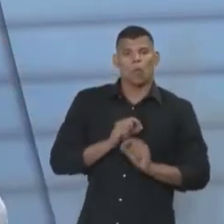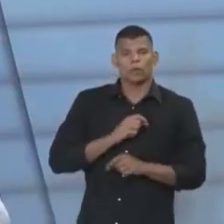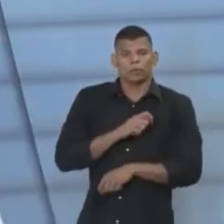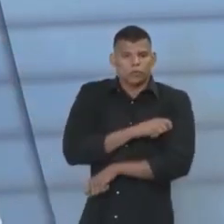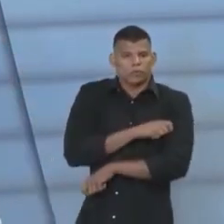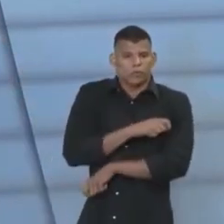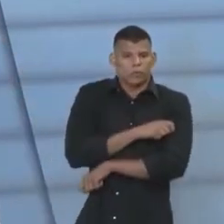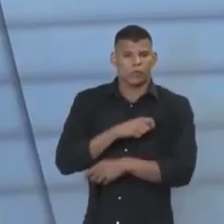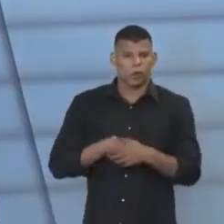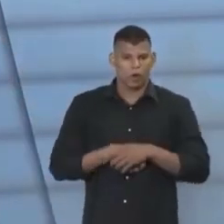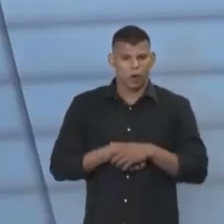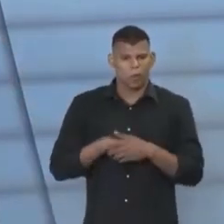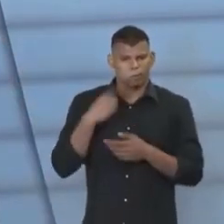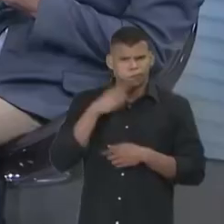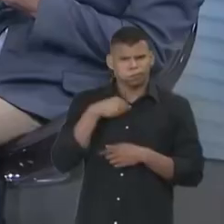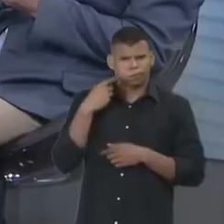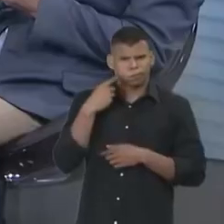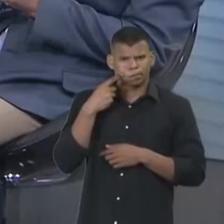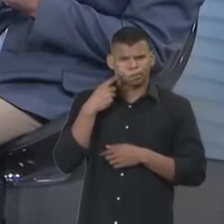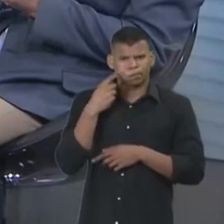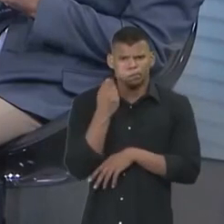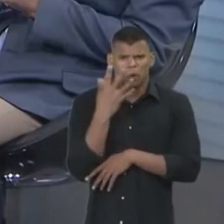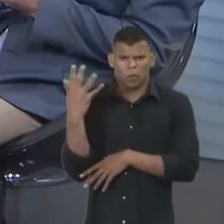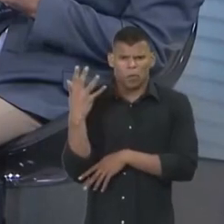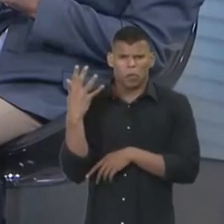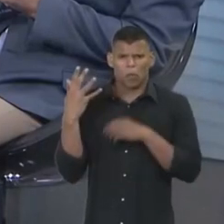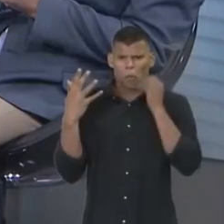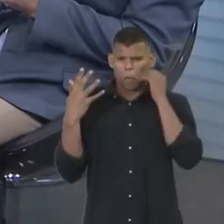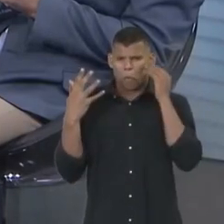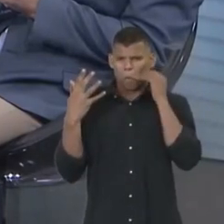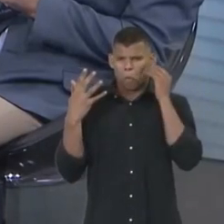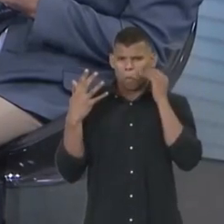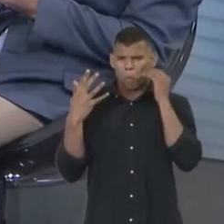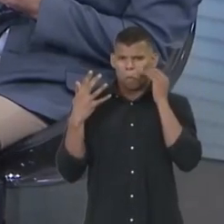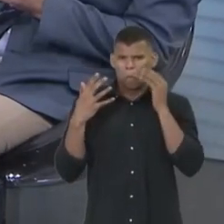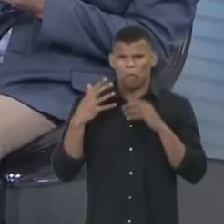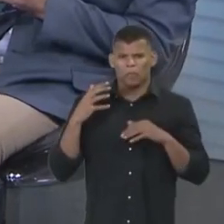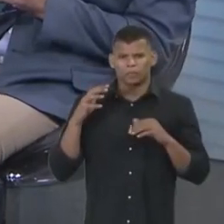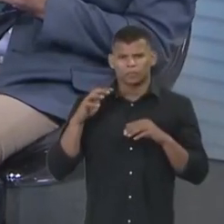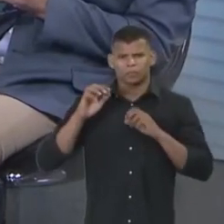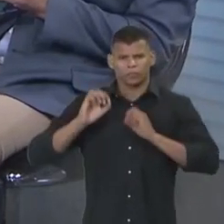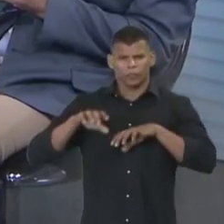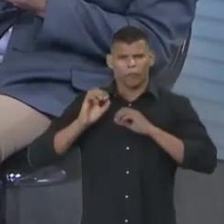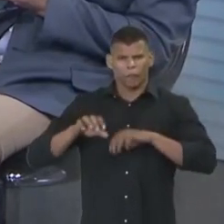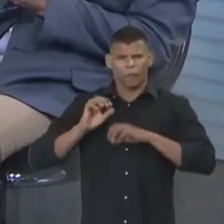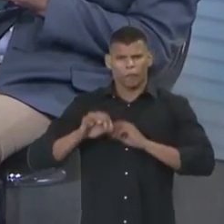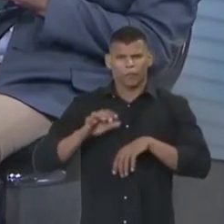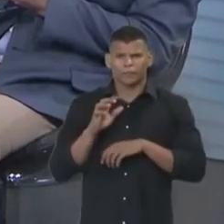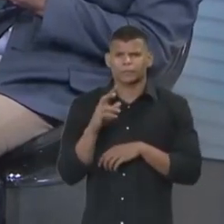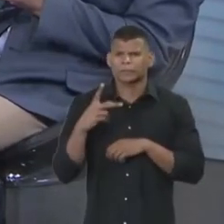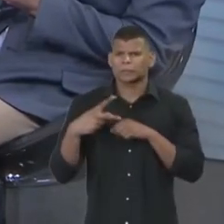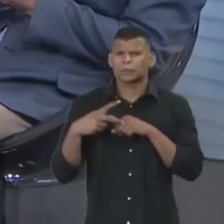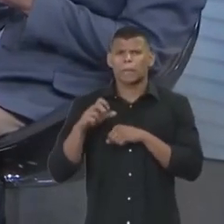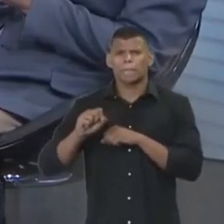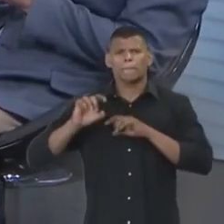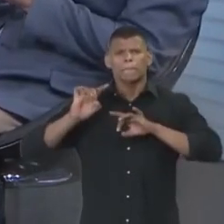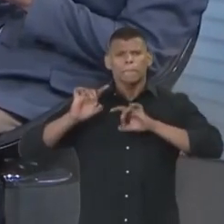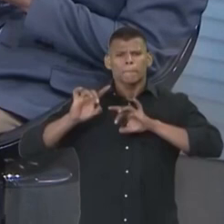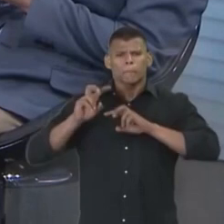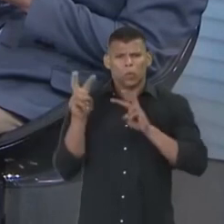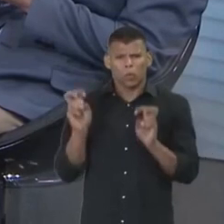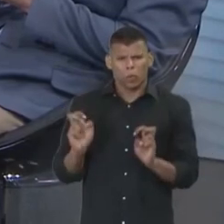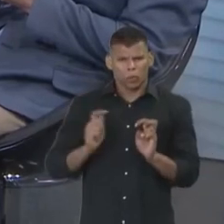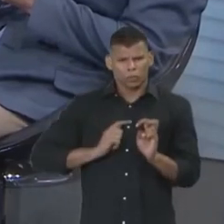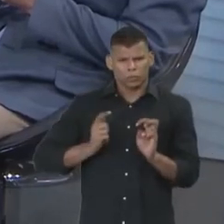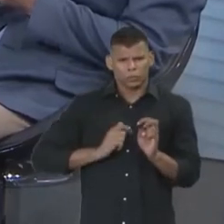os problemas... disciplina é direito ambiental? Direito ambiental. Na pós ou na graduação? Na graduação. Na graduação, tá. A pós não debate essas questões também?